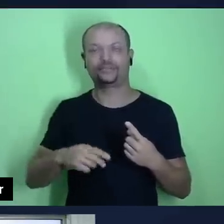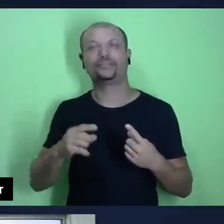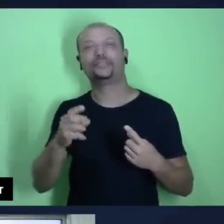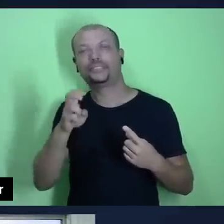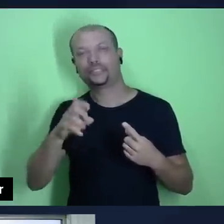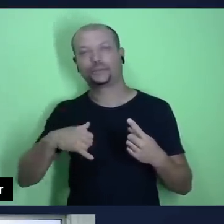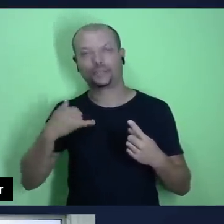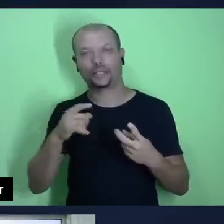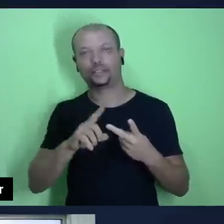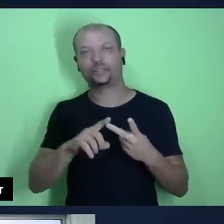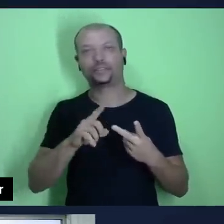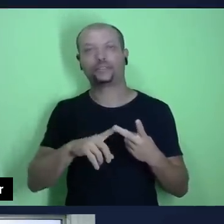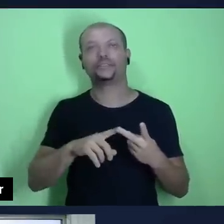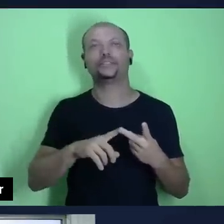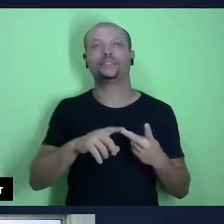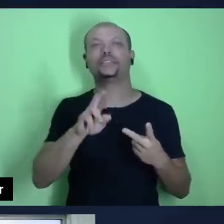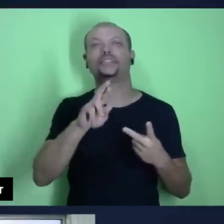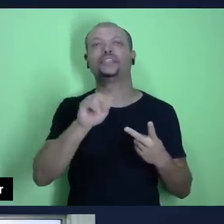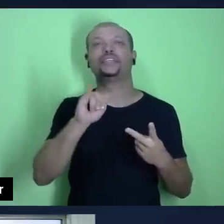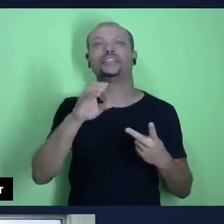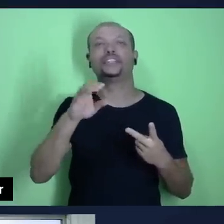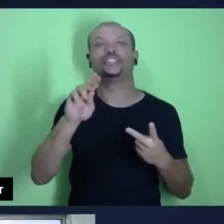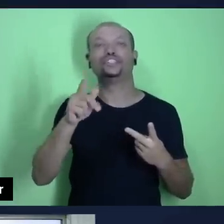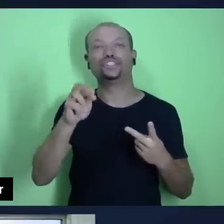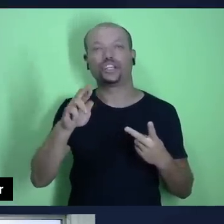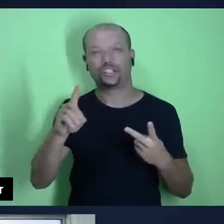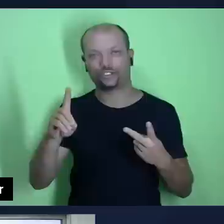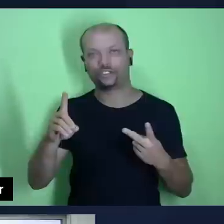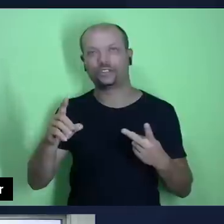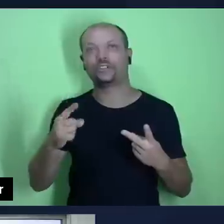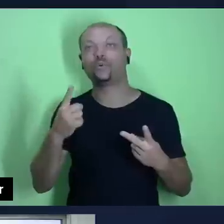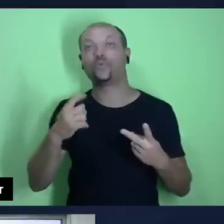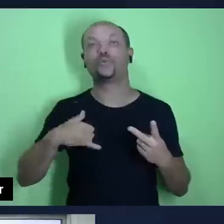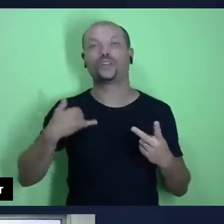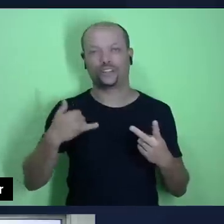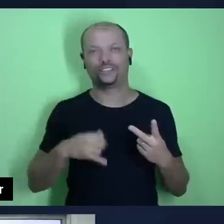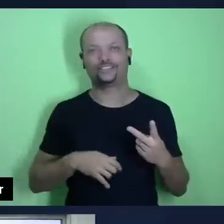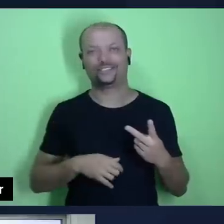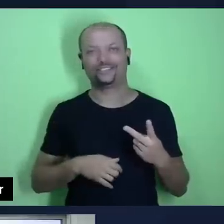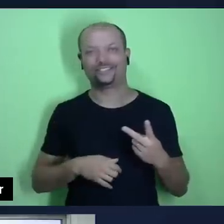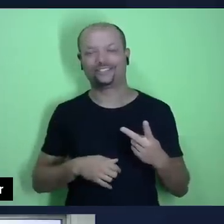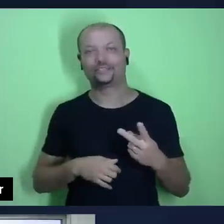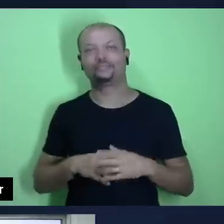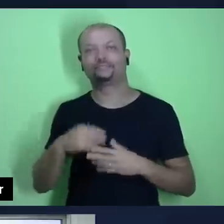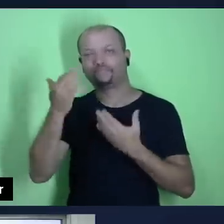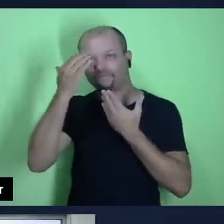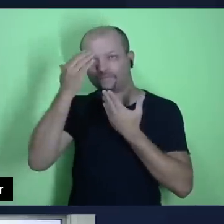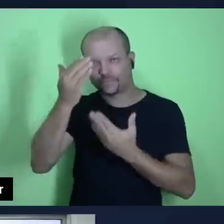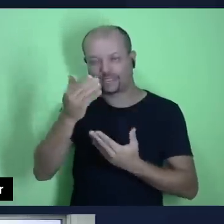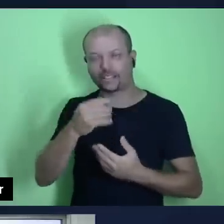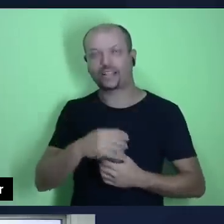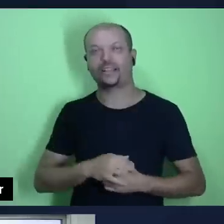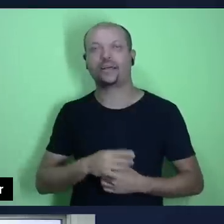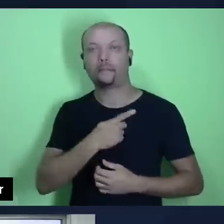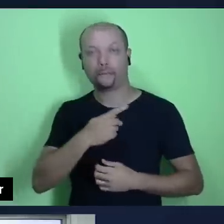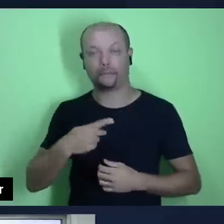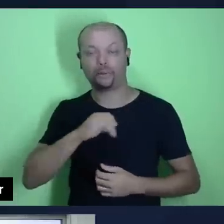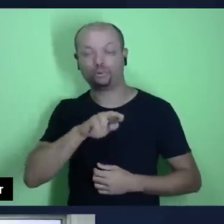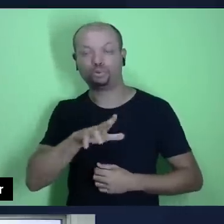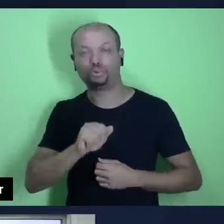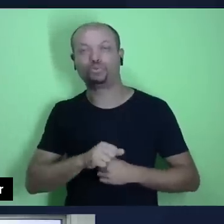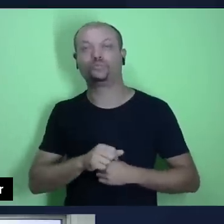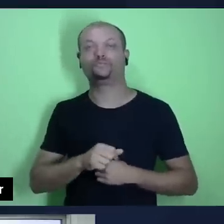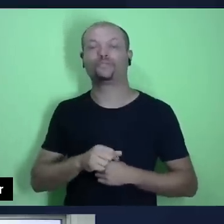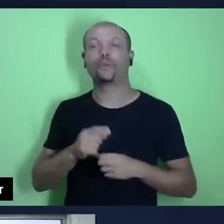se chama Richard Dereck, ele tem um ano de idade. E eu quero agradecer, pastor Júlio, pelo convite de estar aqui com